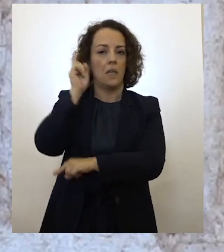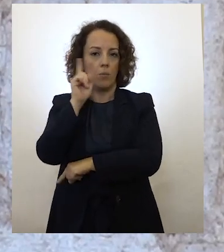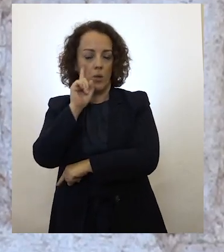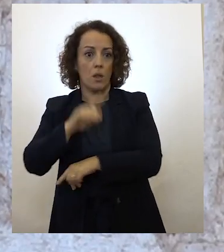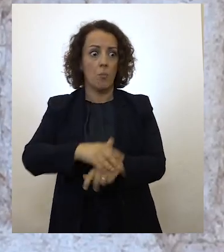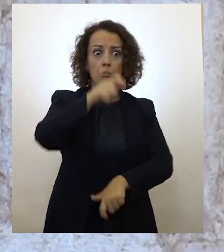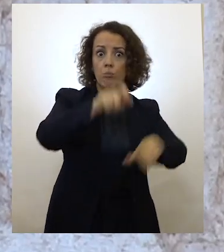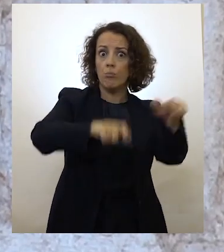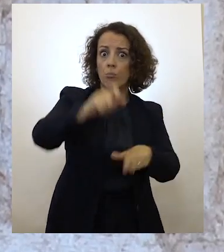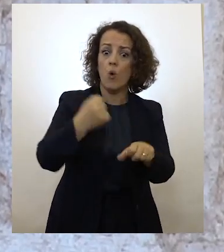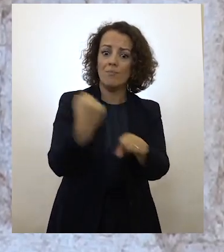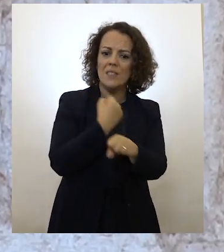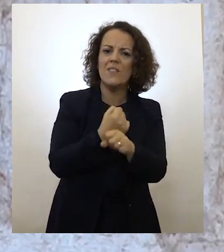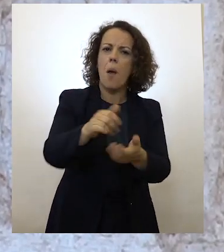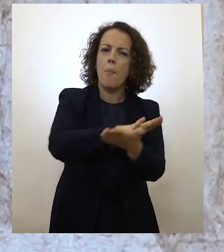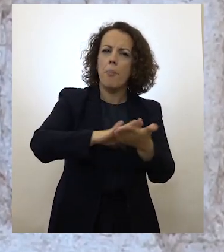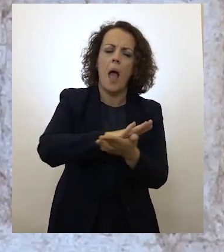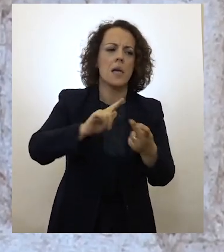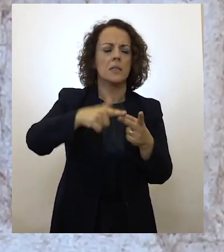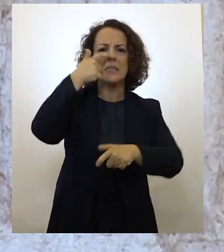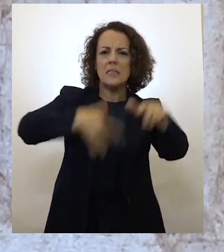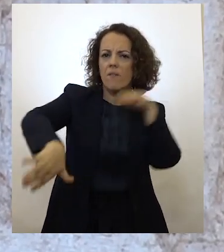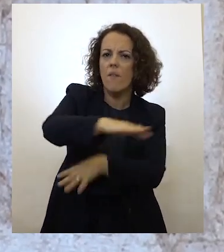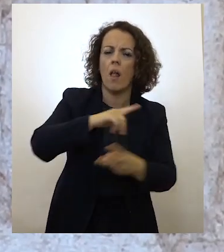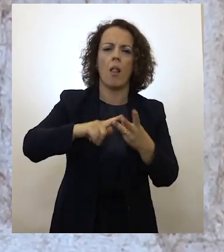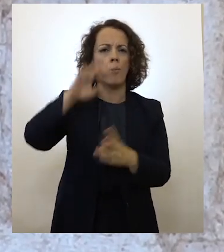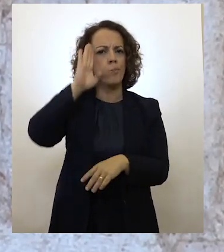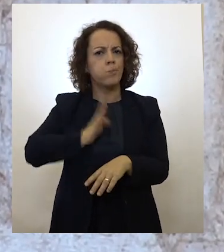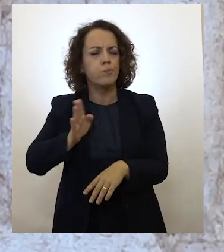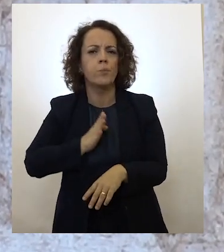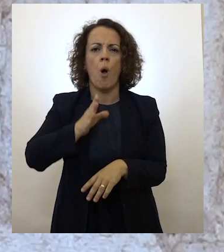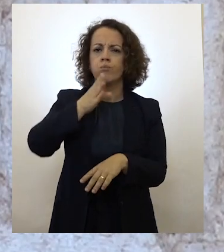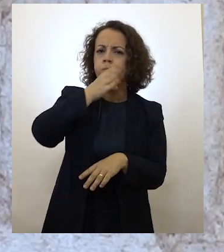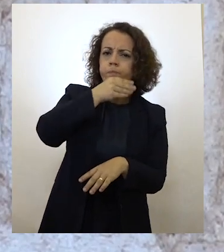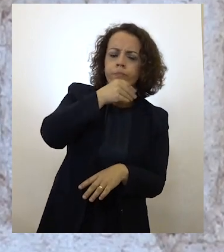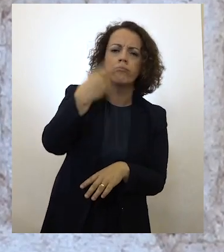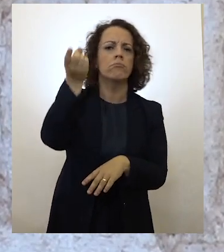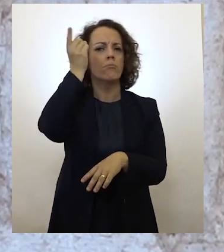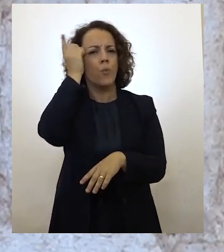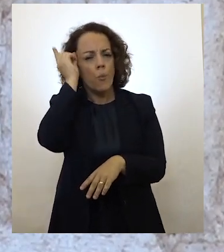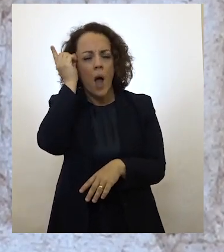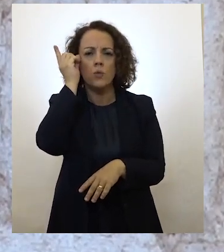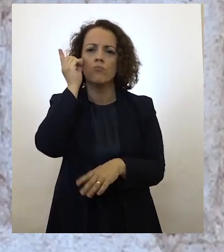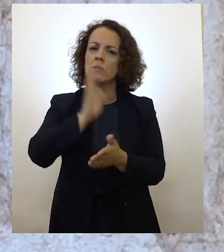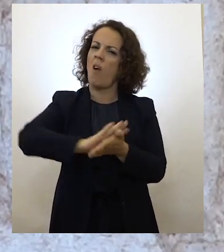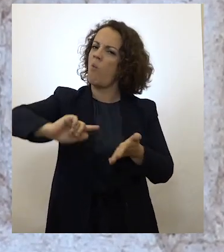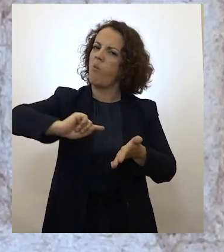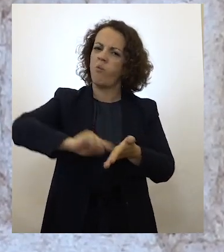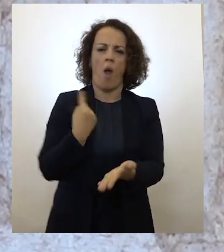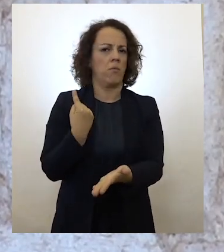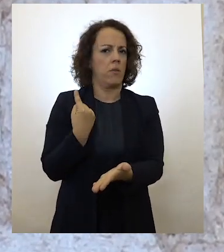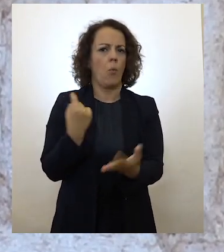os serviços básicos, civis, militares, forças de segurança, bombeiros, não faltaram.